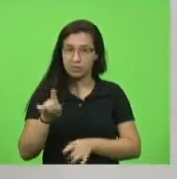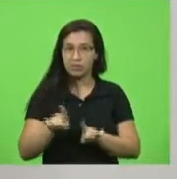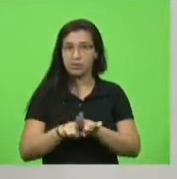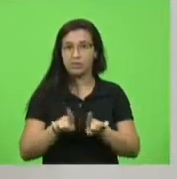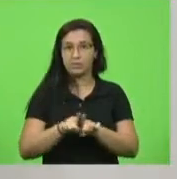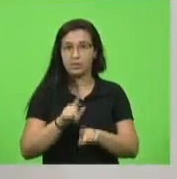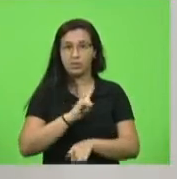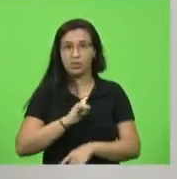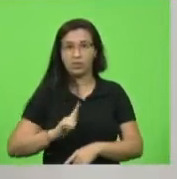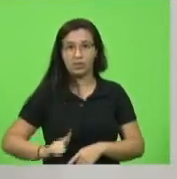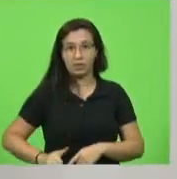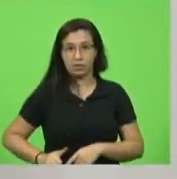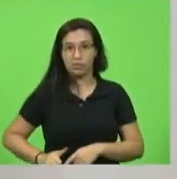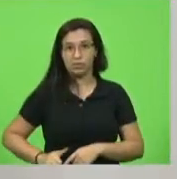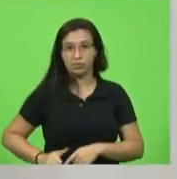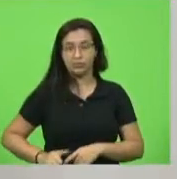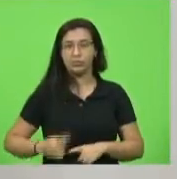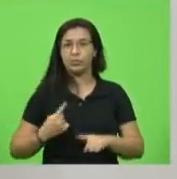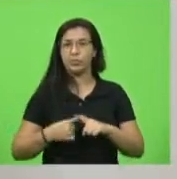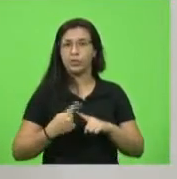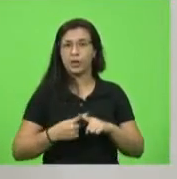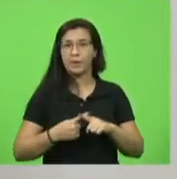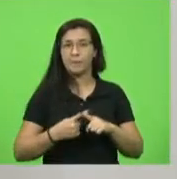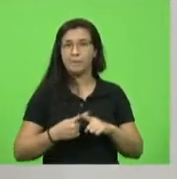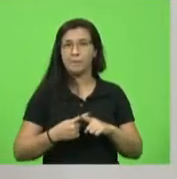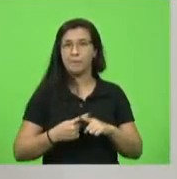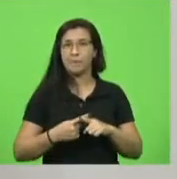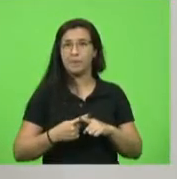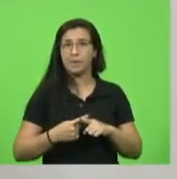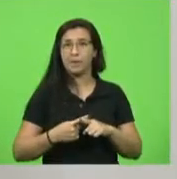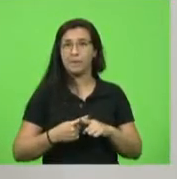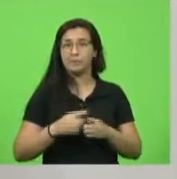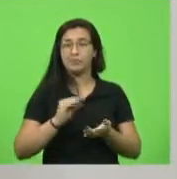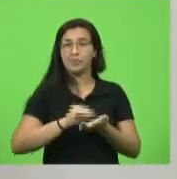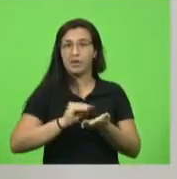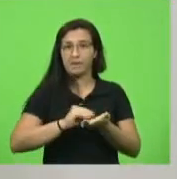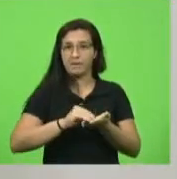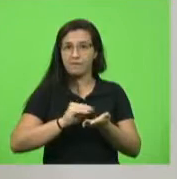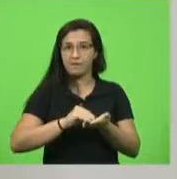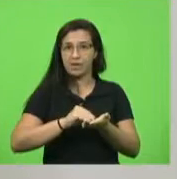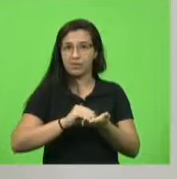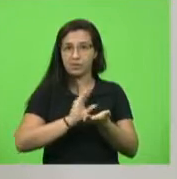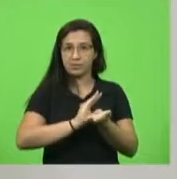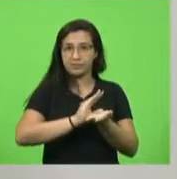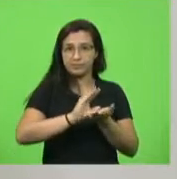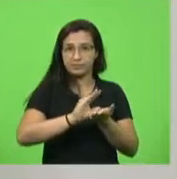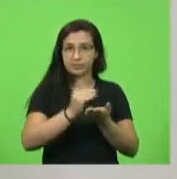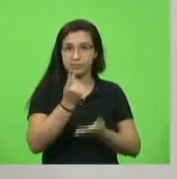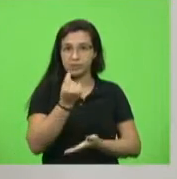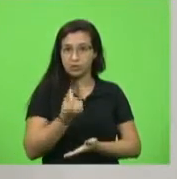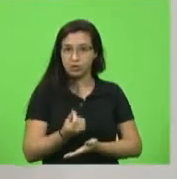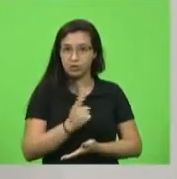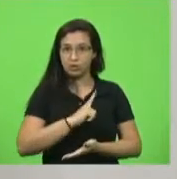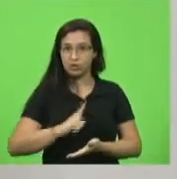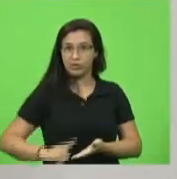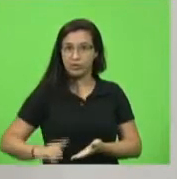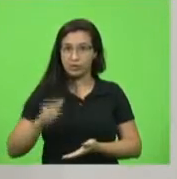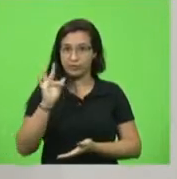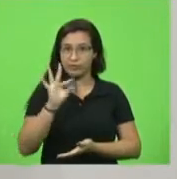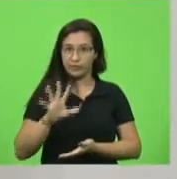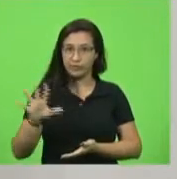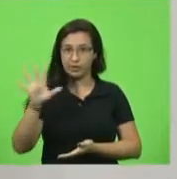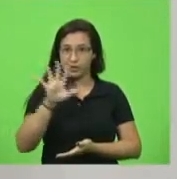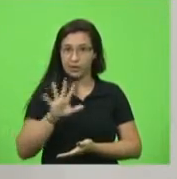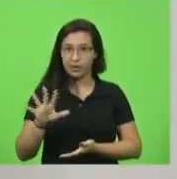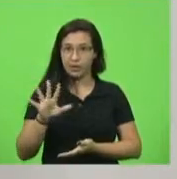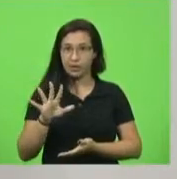por um ato. Na ausência de recursos do governo federal para